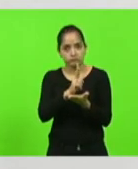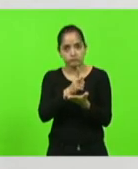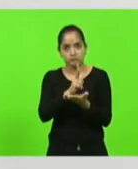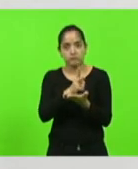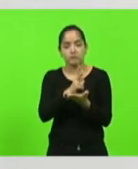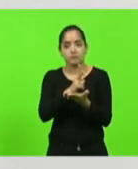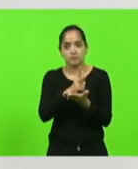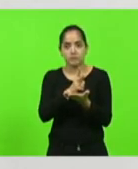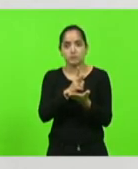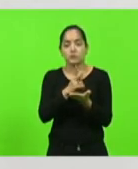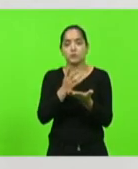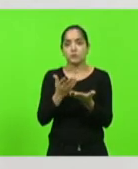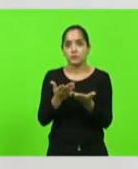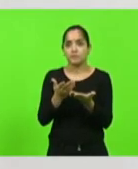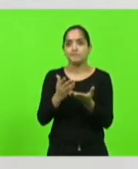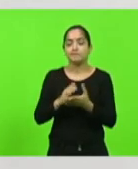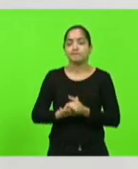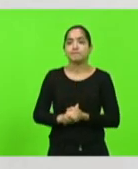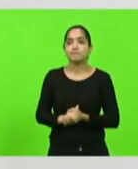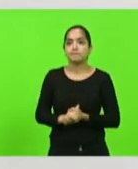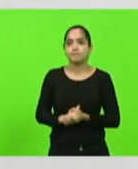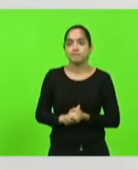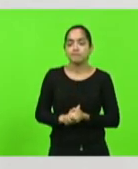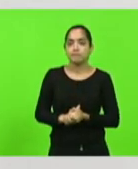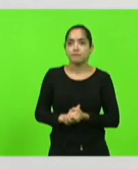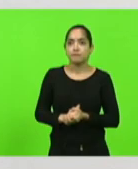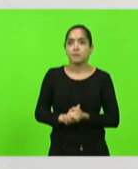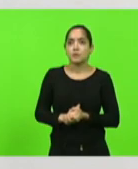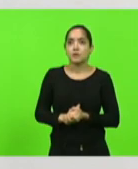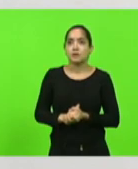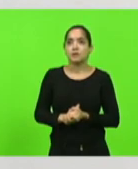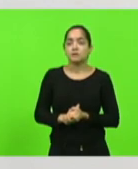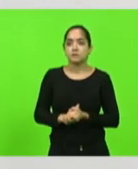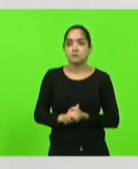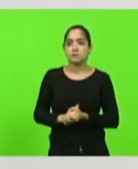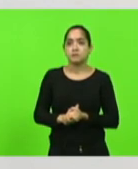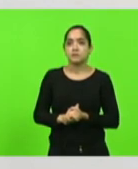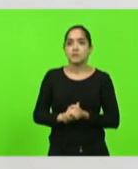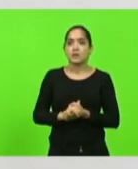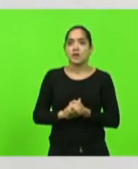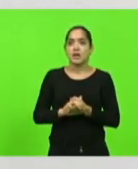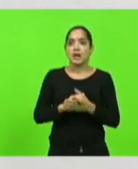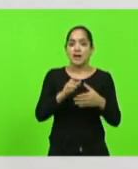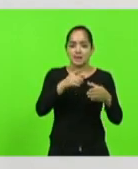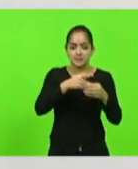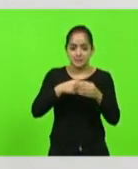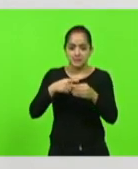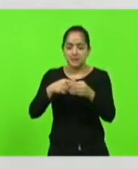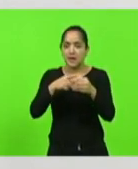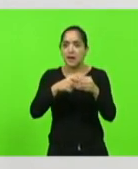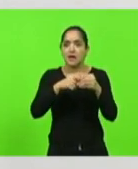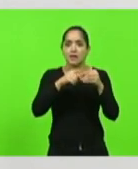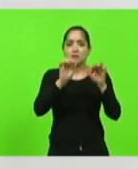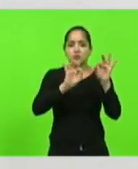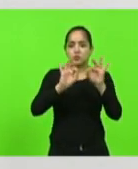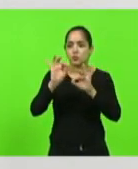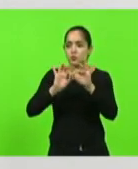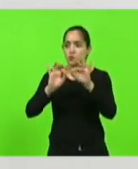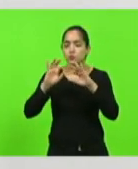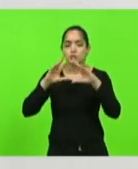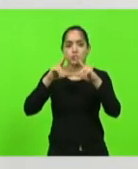pela atual geração a arquitetura da cidade muito exemplar